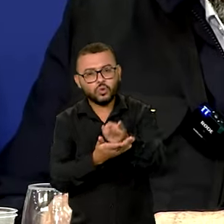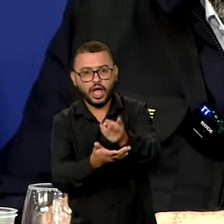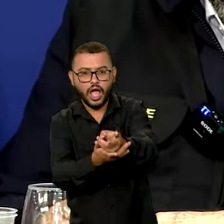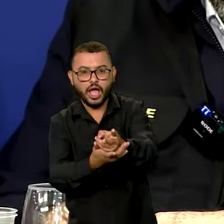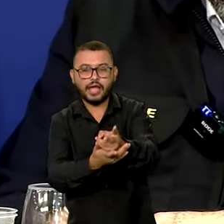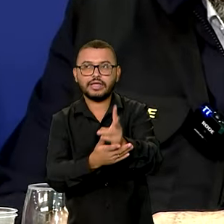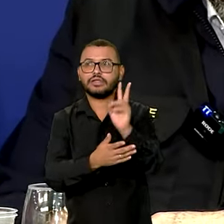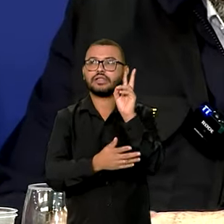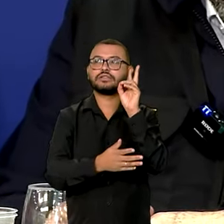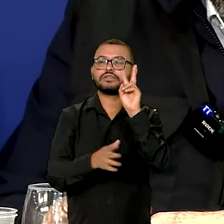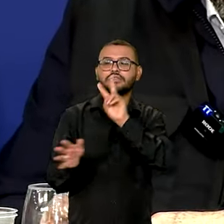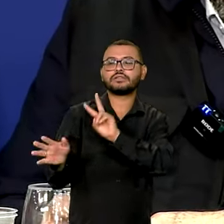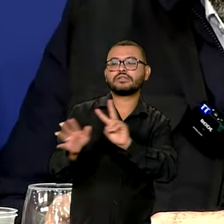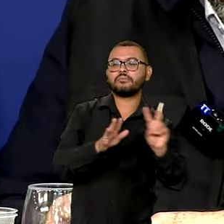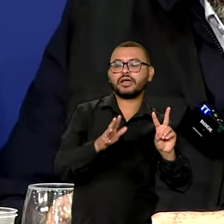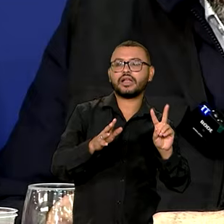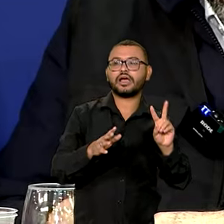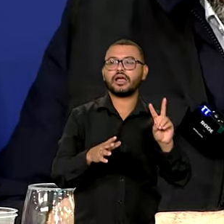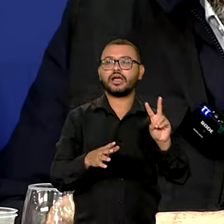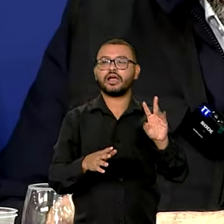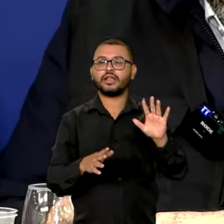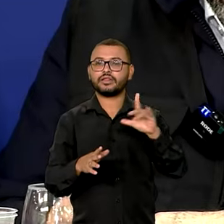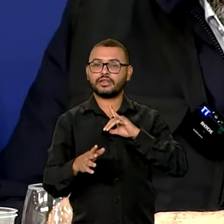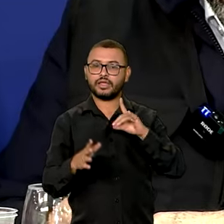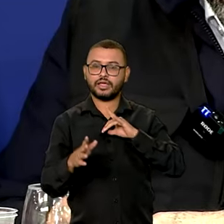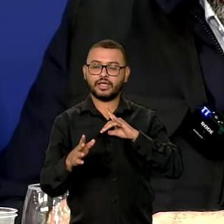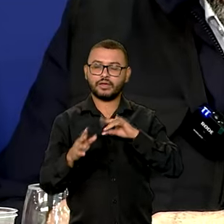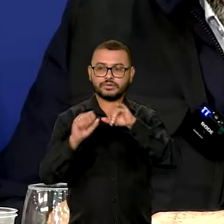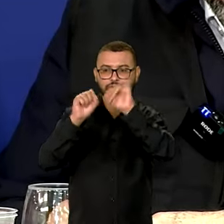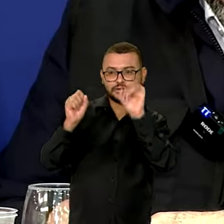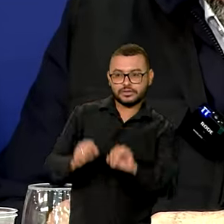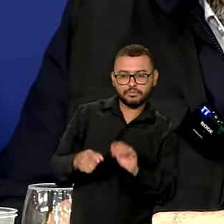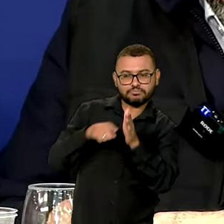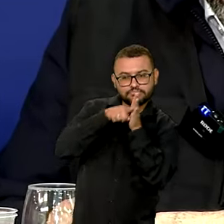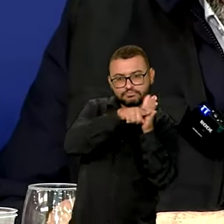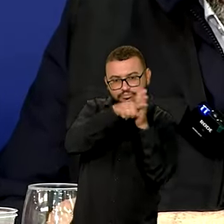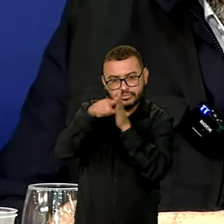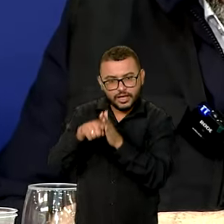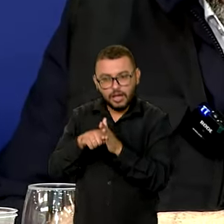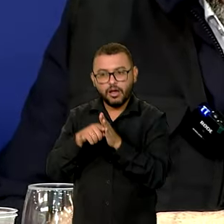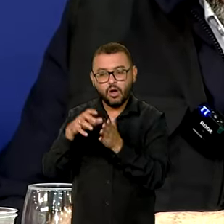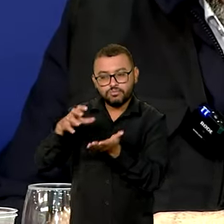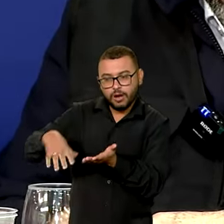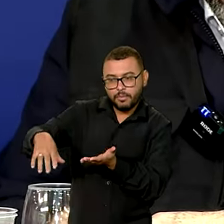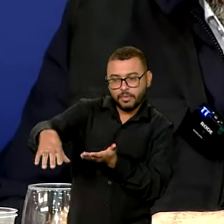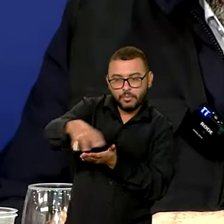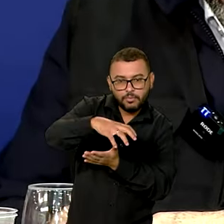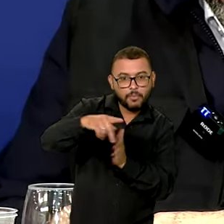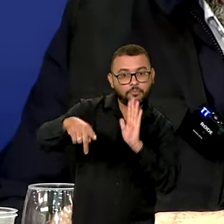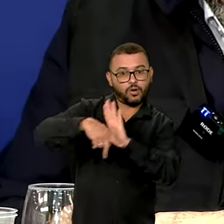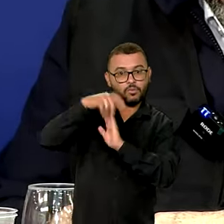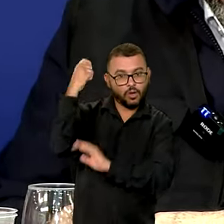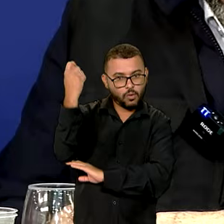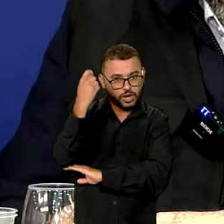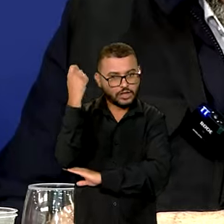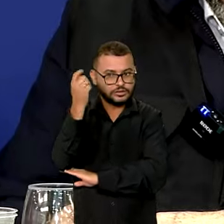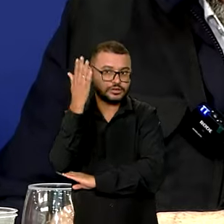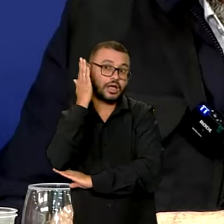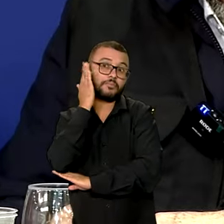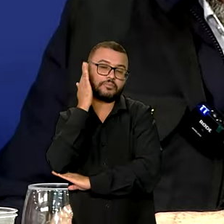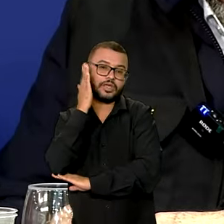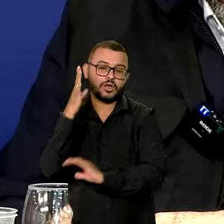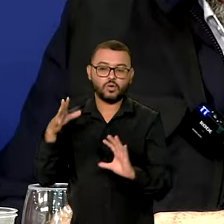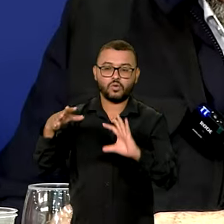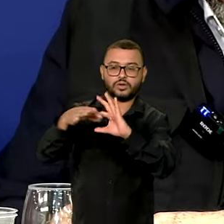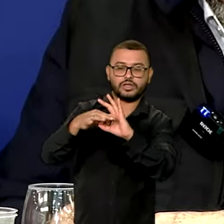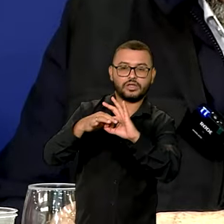Próxima semana, aqui, para se integrar a esse trabalho, nas várias regiões do Estado, integrado com a